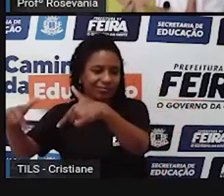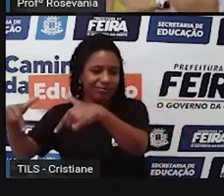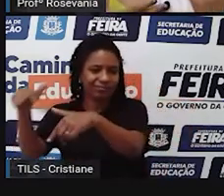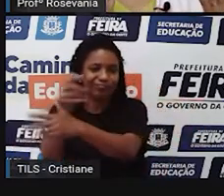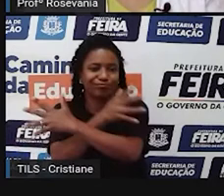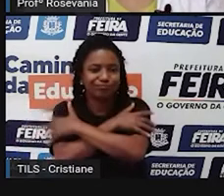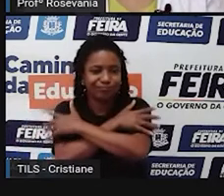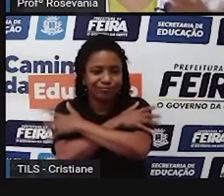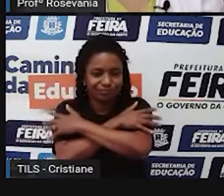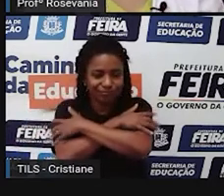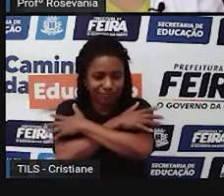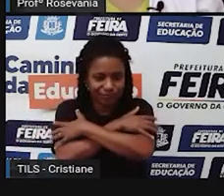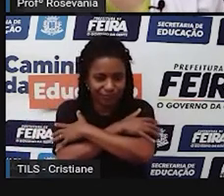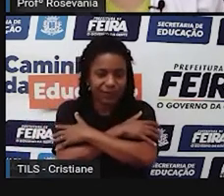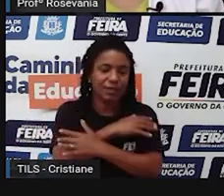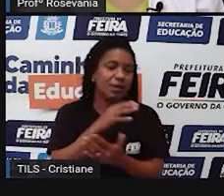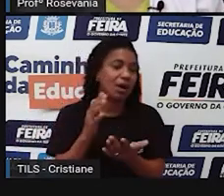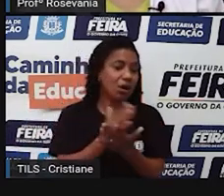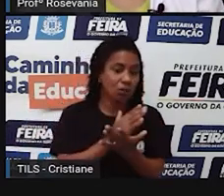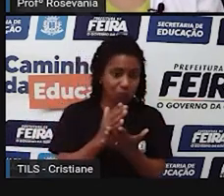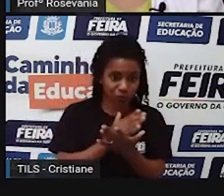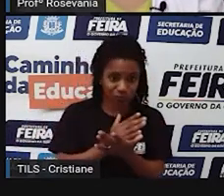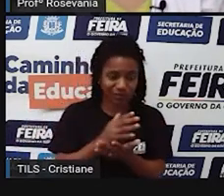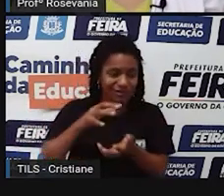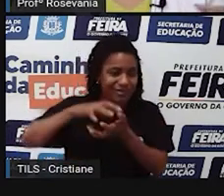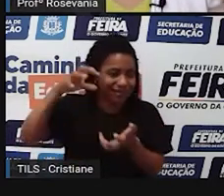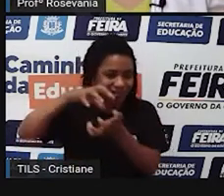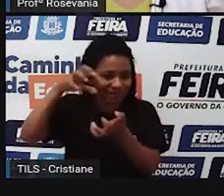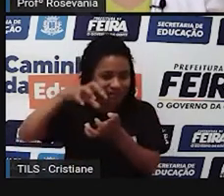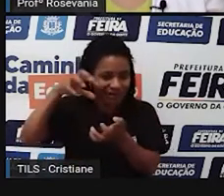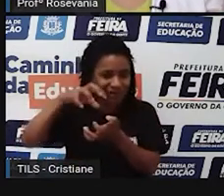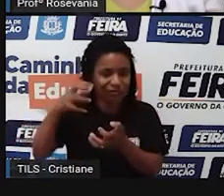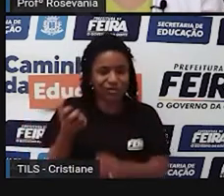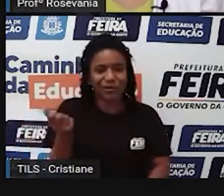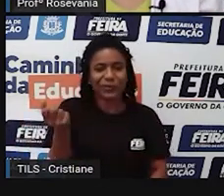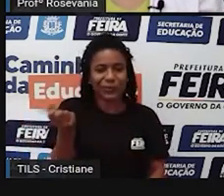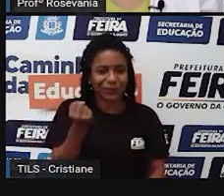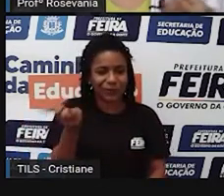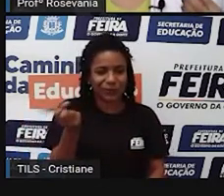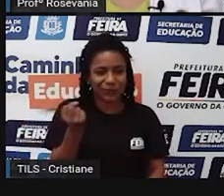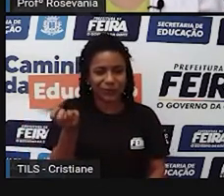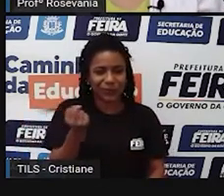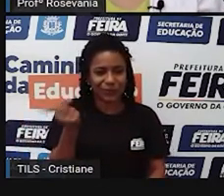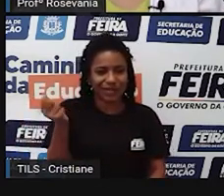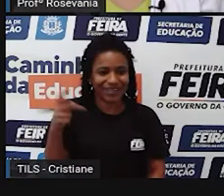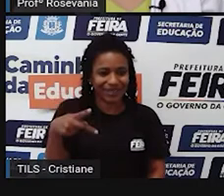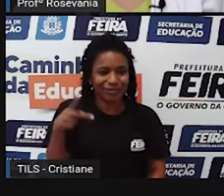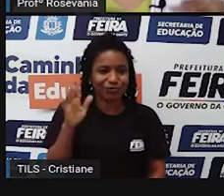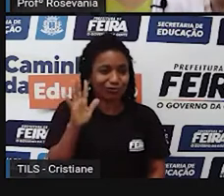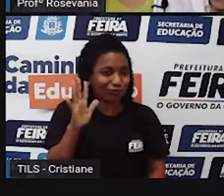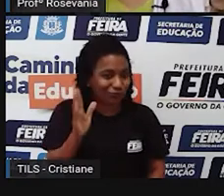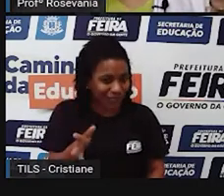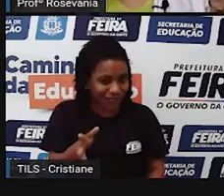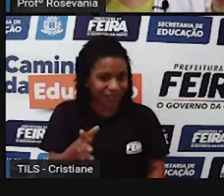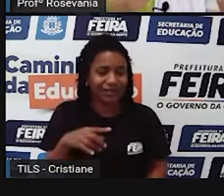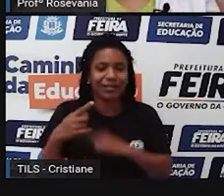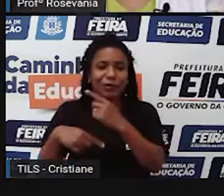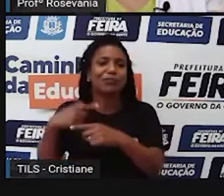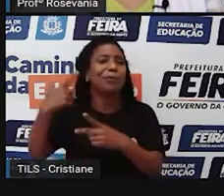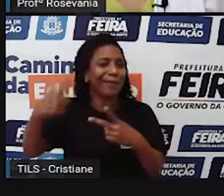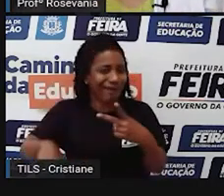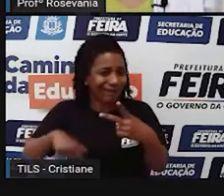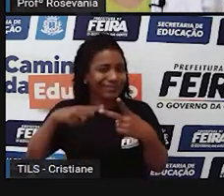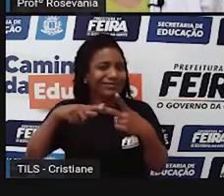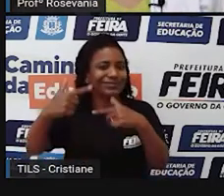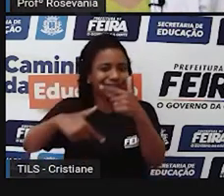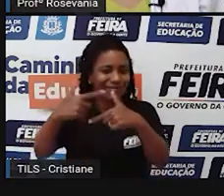próprios aposentados hoje, alguns ainda voltam para trabalhar. Então, perceba que essas relações, elas são bastante complexas, os conceitos existem